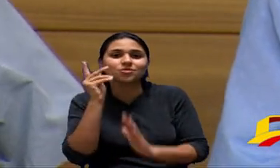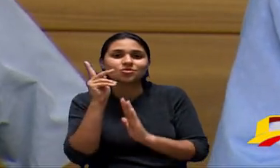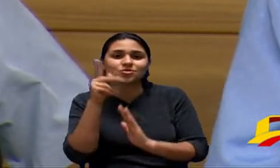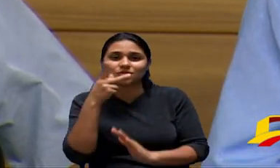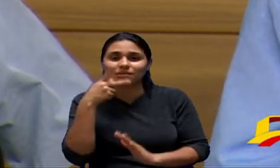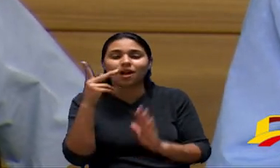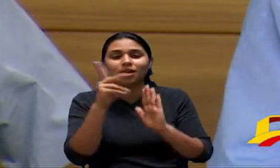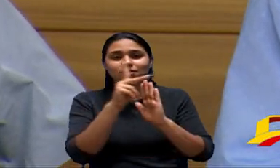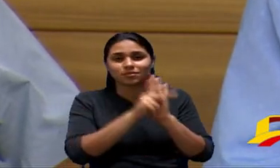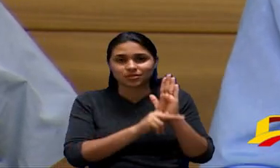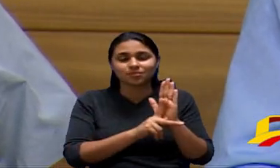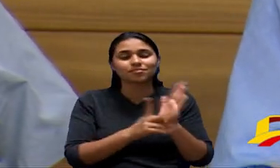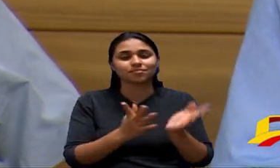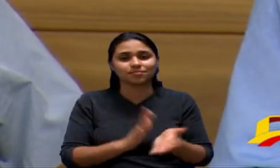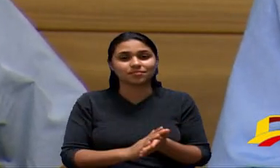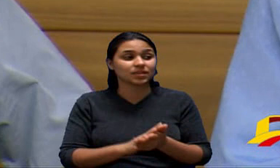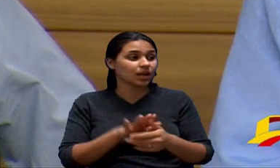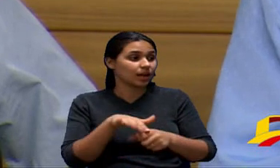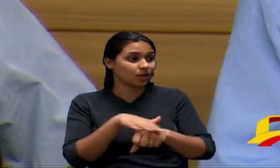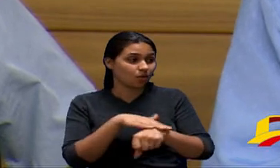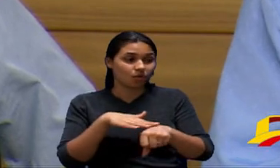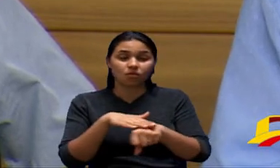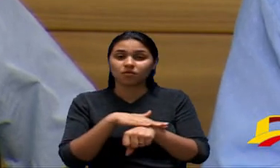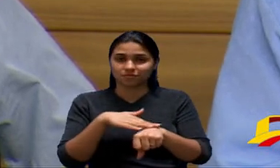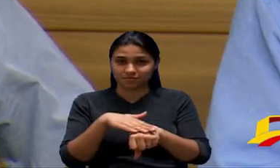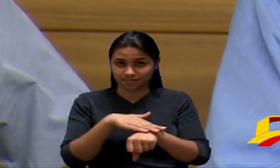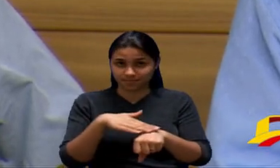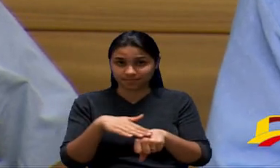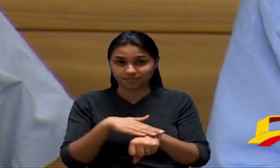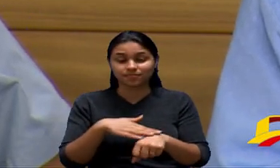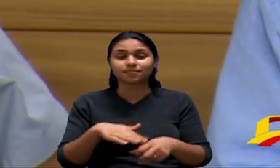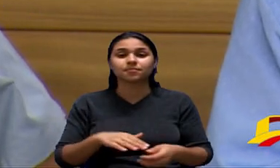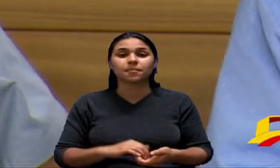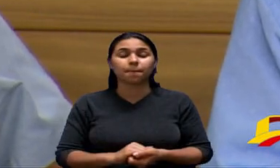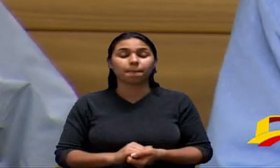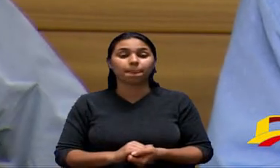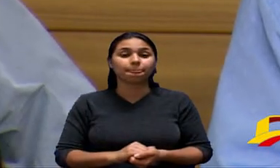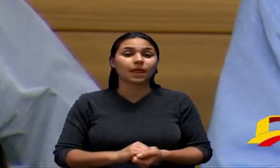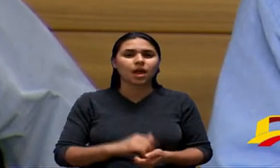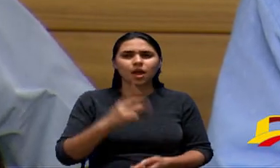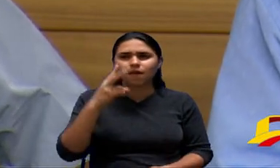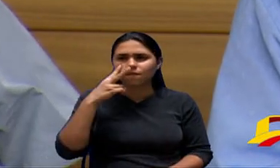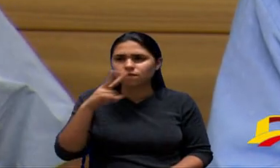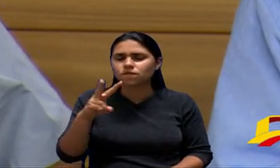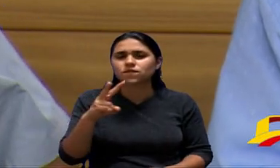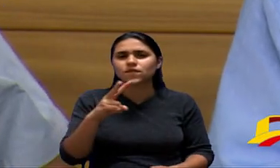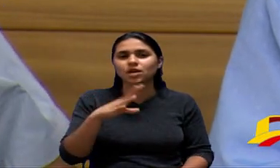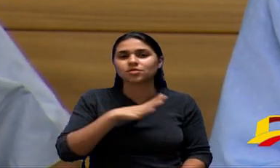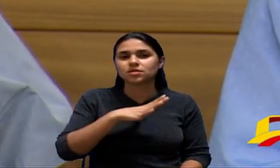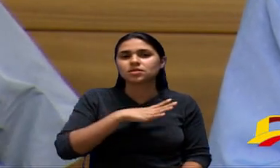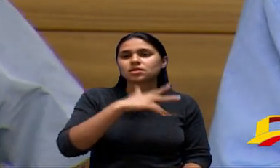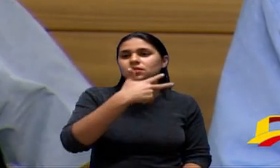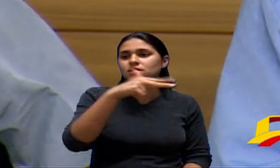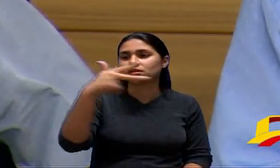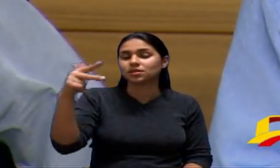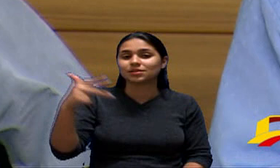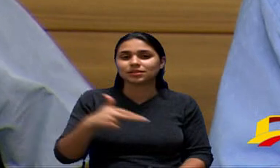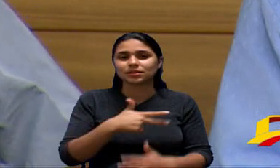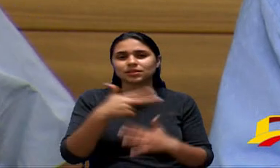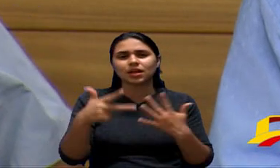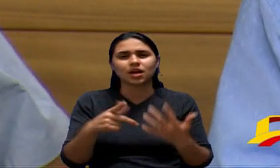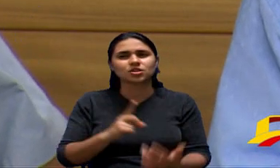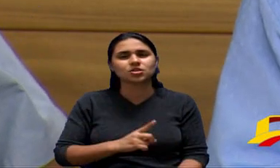vai voltar para o plenário dessa casa onde a gente vai debater eu tenho acompanhado que algumas cidades como a parecida de Goiânia que fica no estado de Goiás